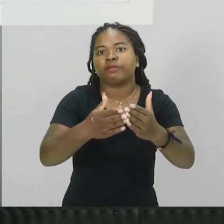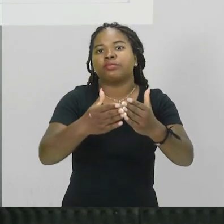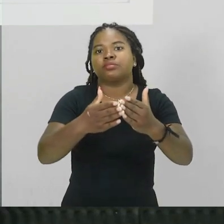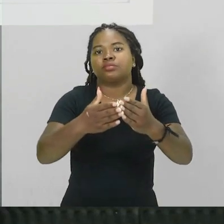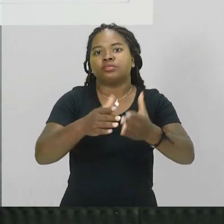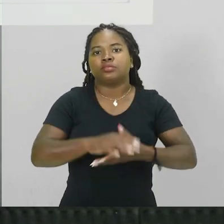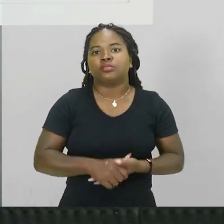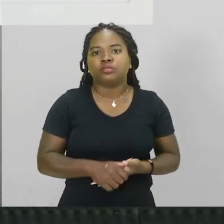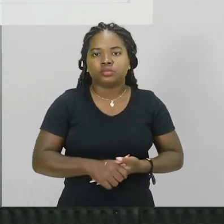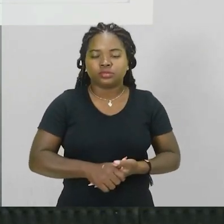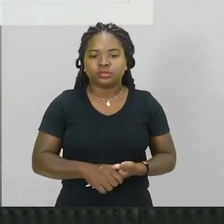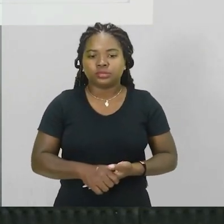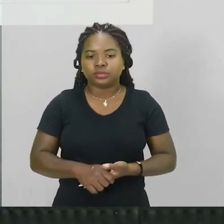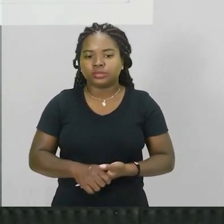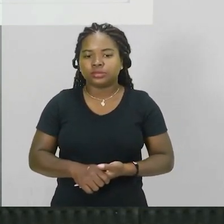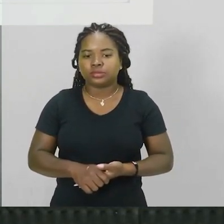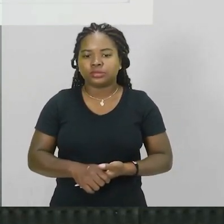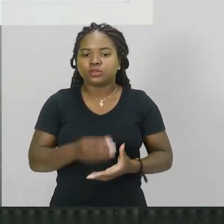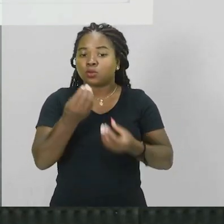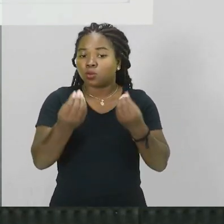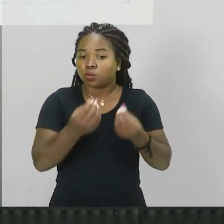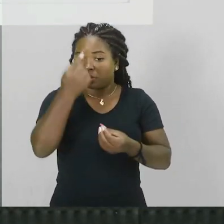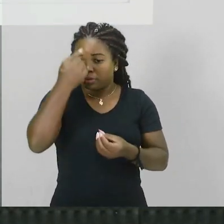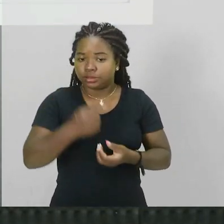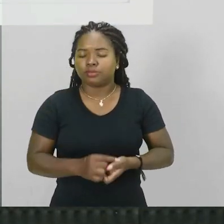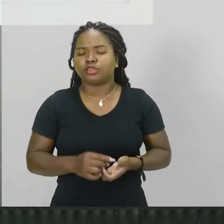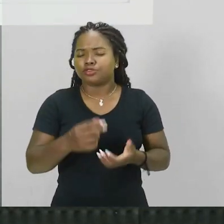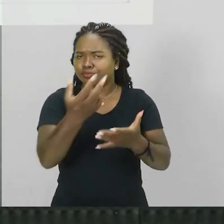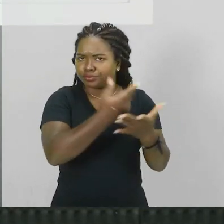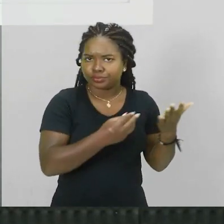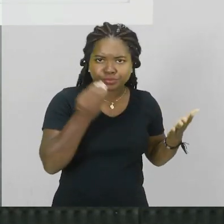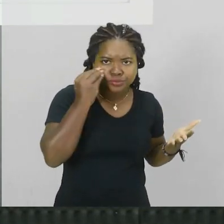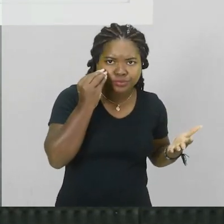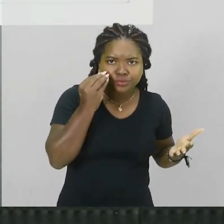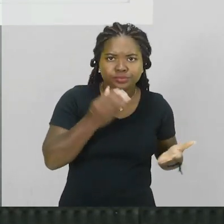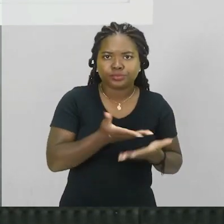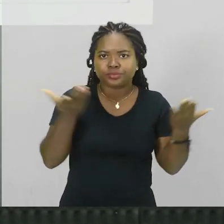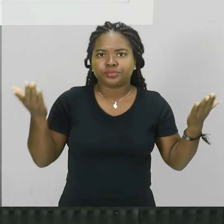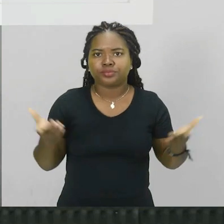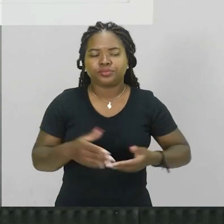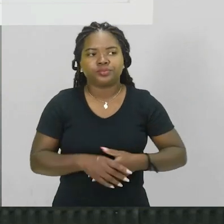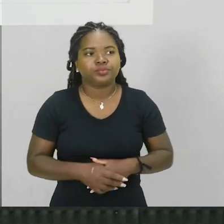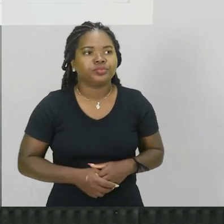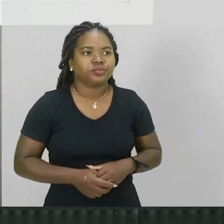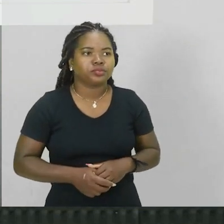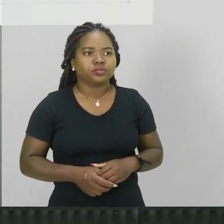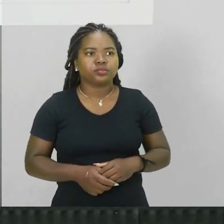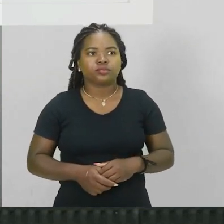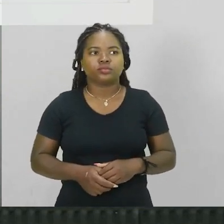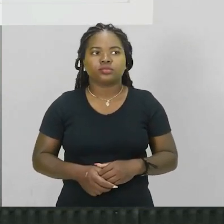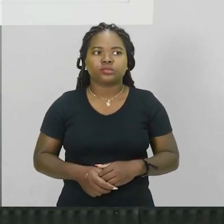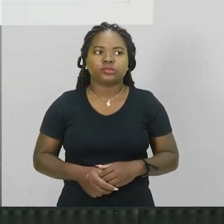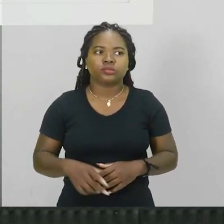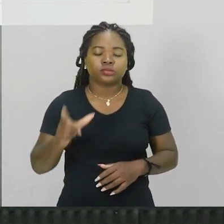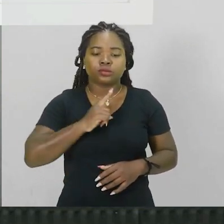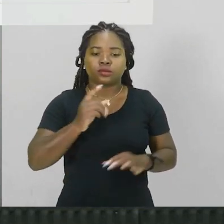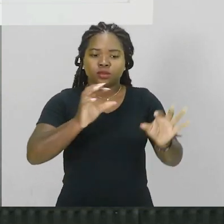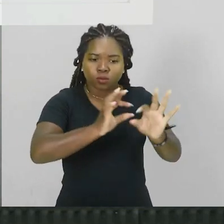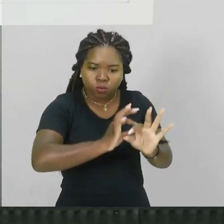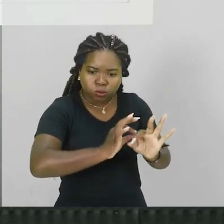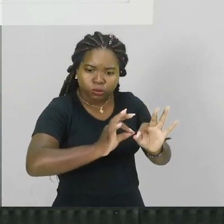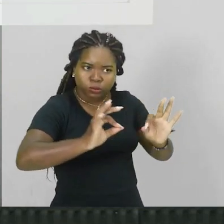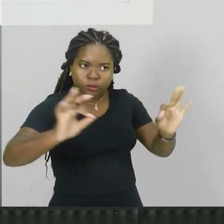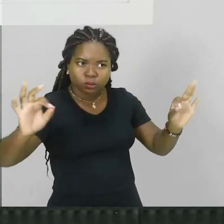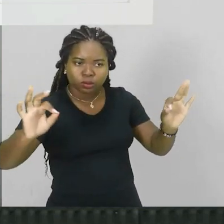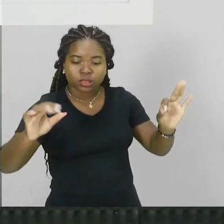no horizonte, né, então a imagem é o seguinte, né, vou tentar aqui desenhar, então nós temos aqui o horizonte, certo? Nós temos